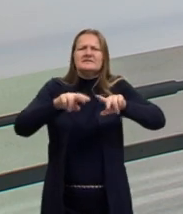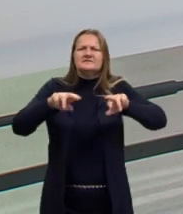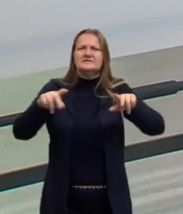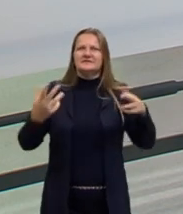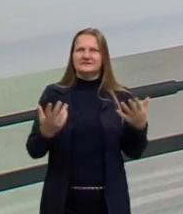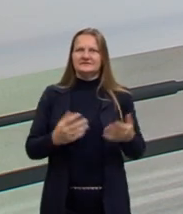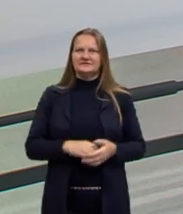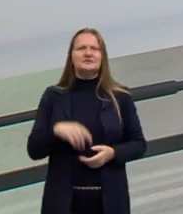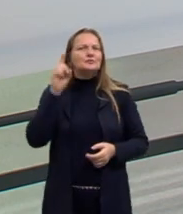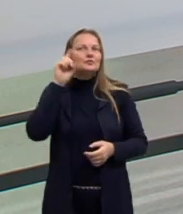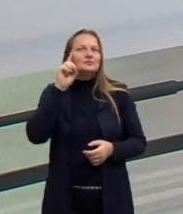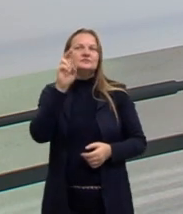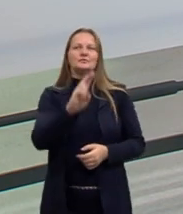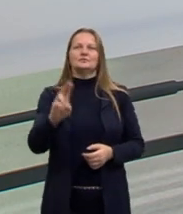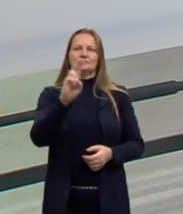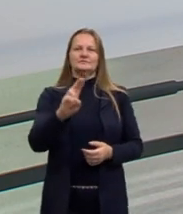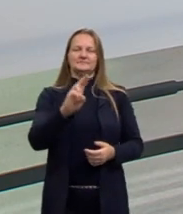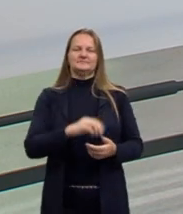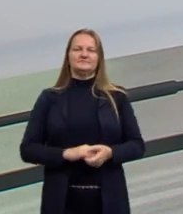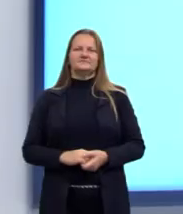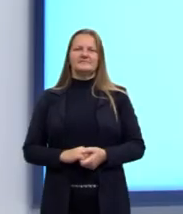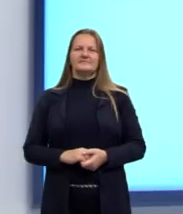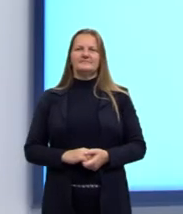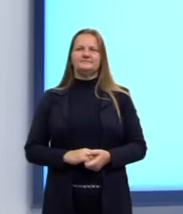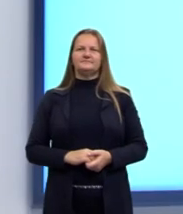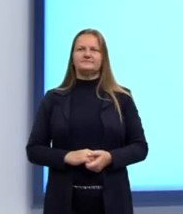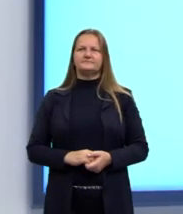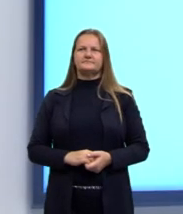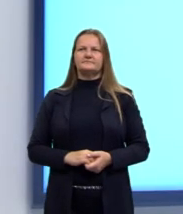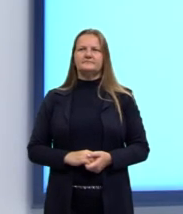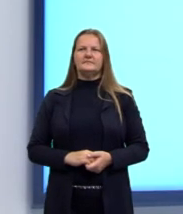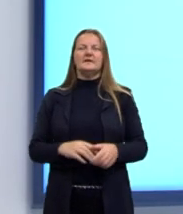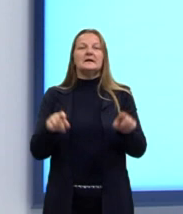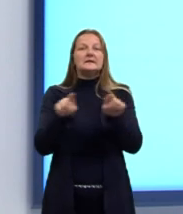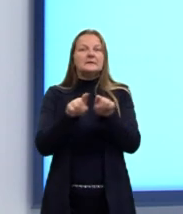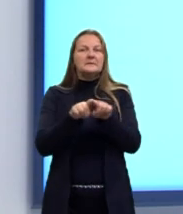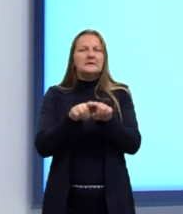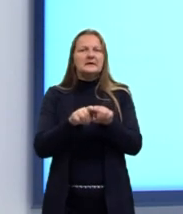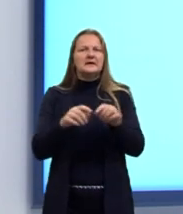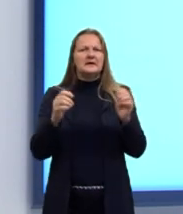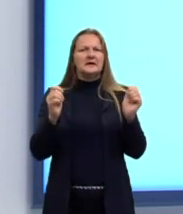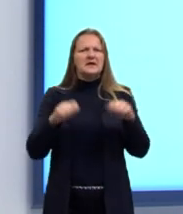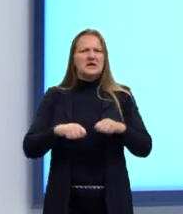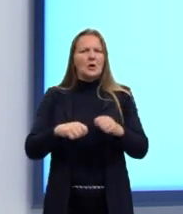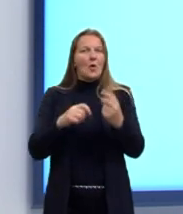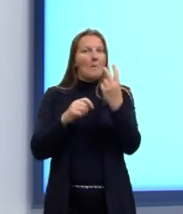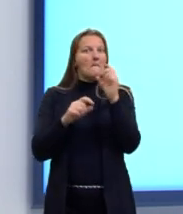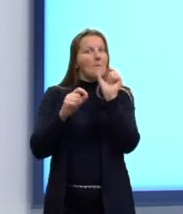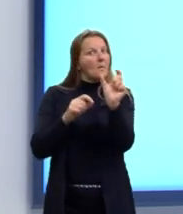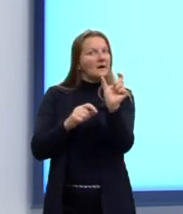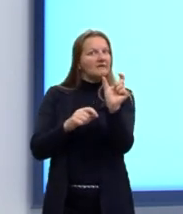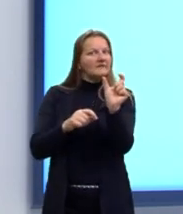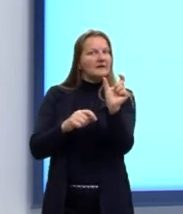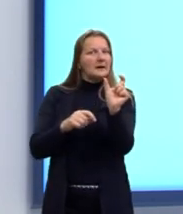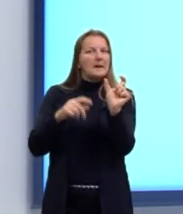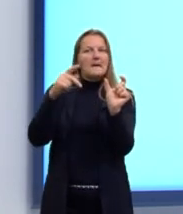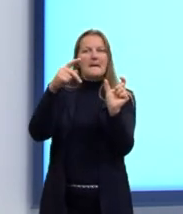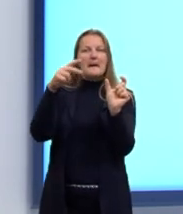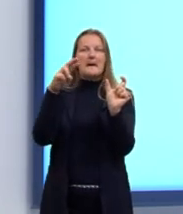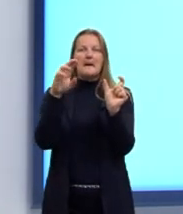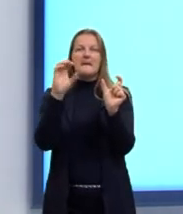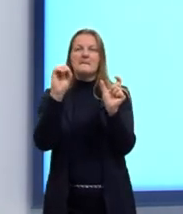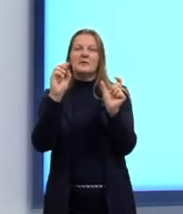todos os dias. Dá para a gente dizer que expressão idiomática e provérbio é a mesma coisa?